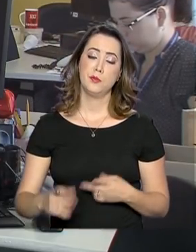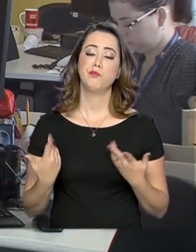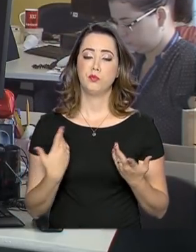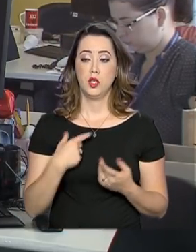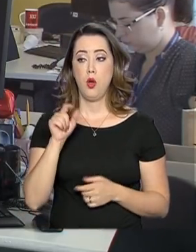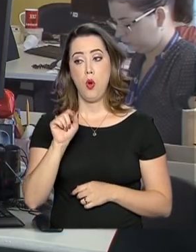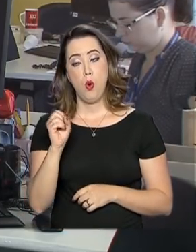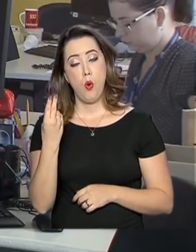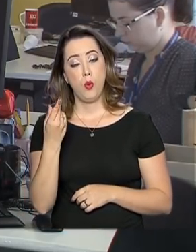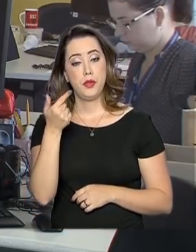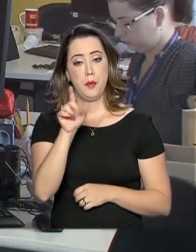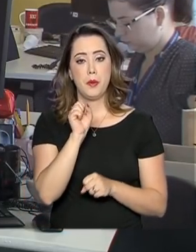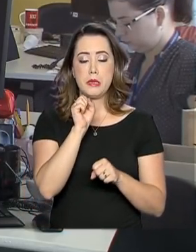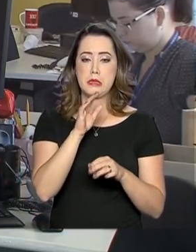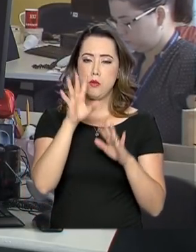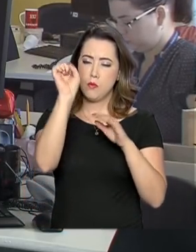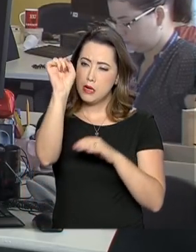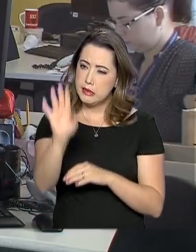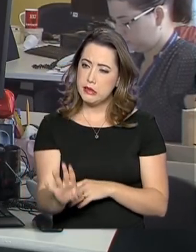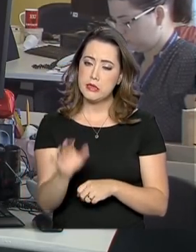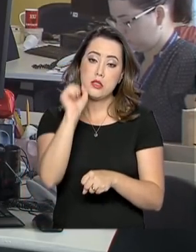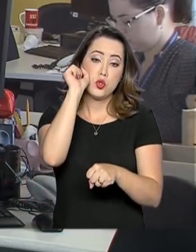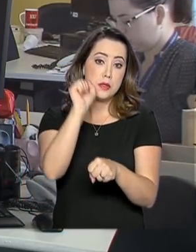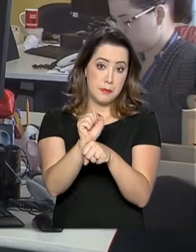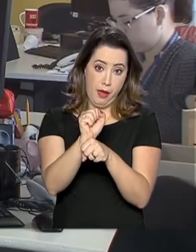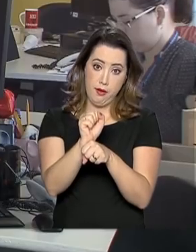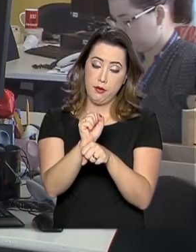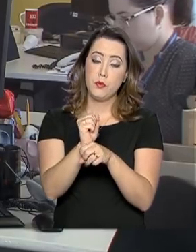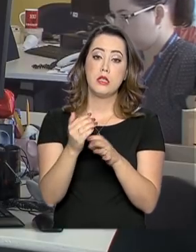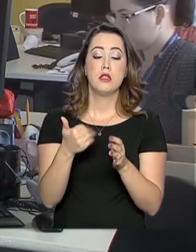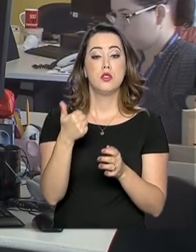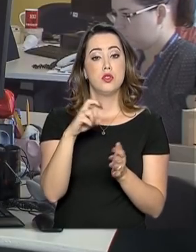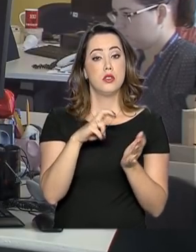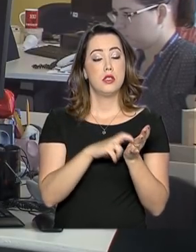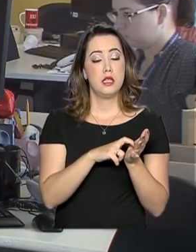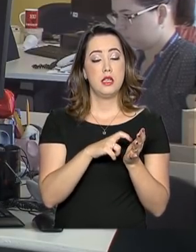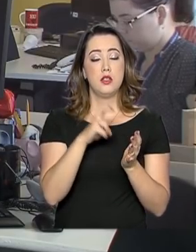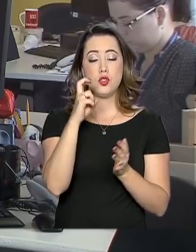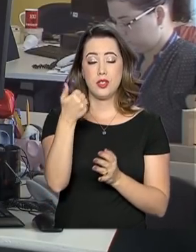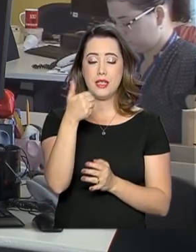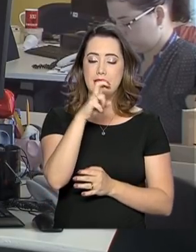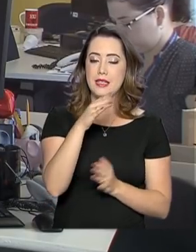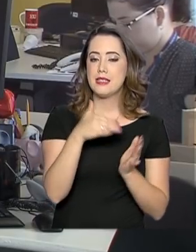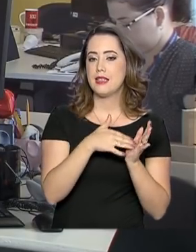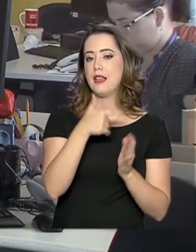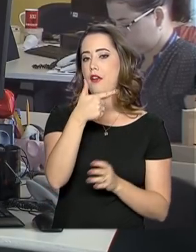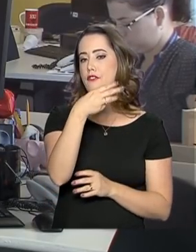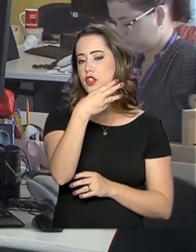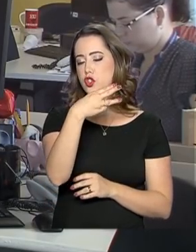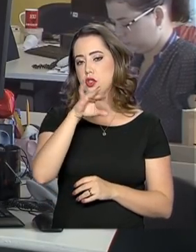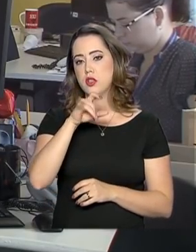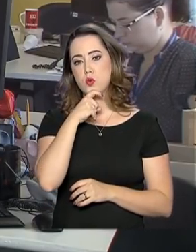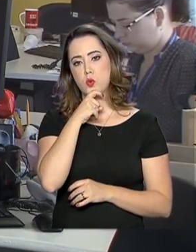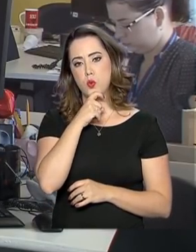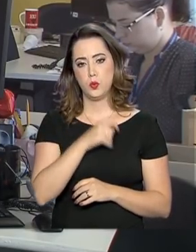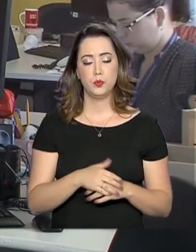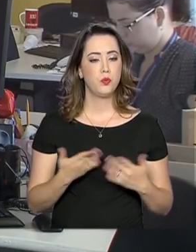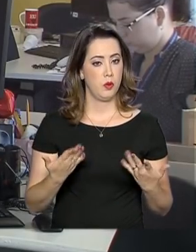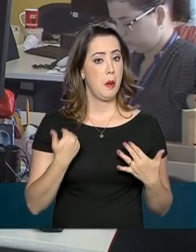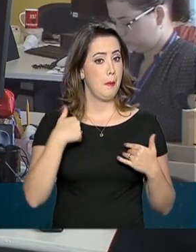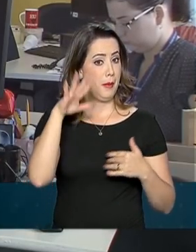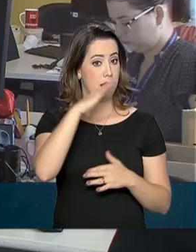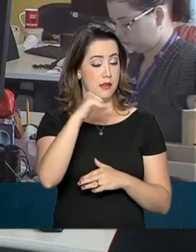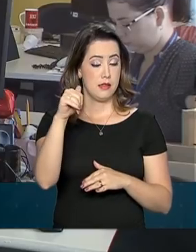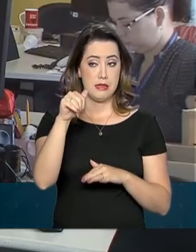lista de espera ocorrerá no período de 15 a 23 de julho. Já o PFIES terá apenas a primeira chamada. Para mais